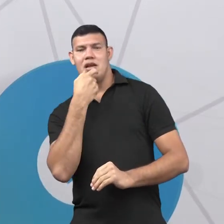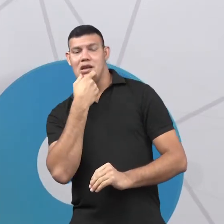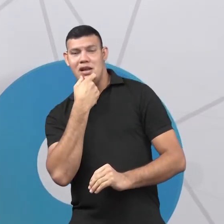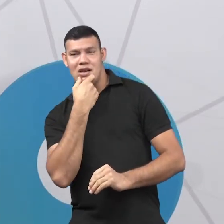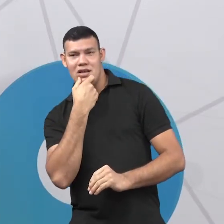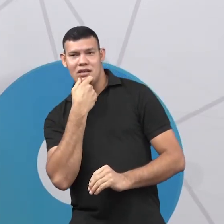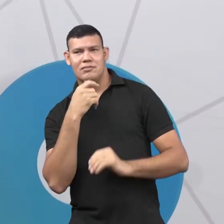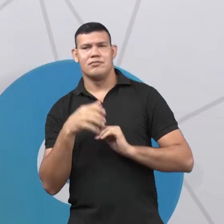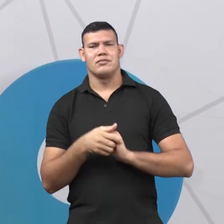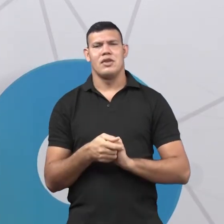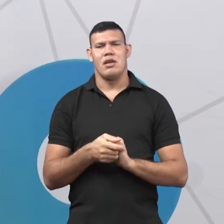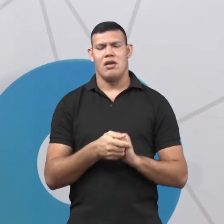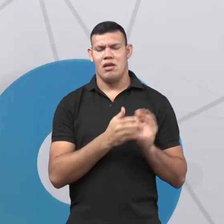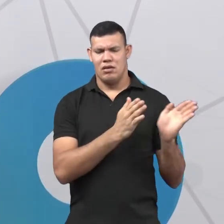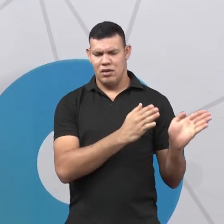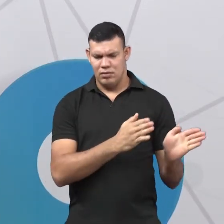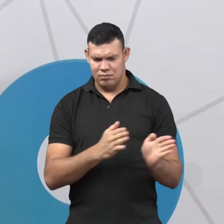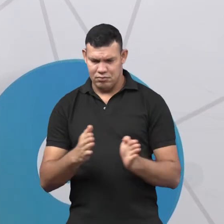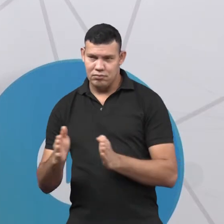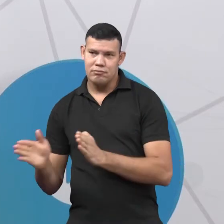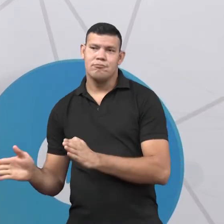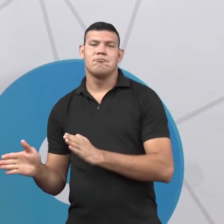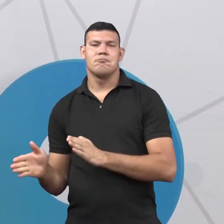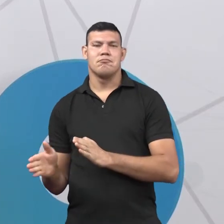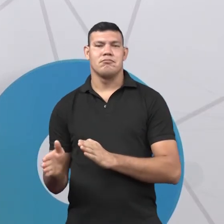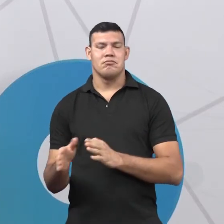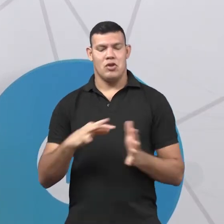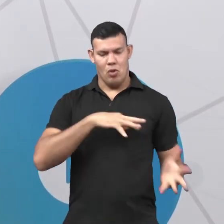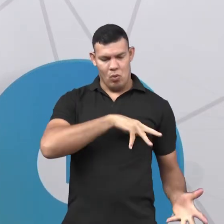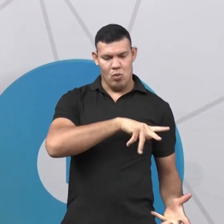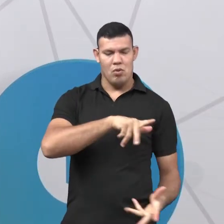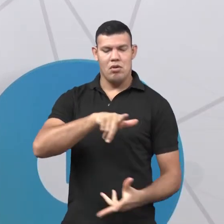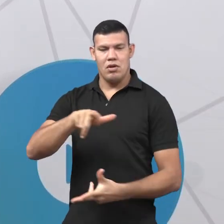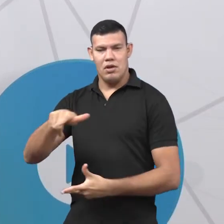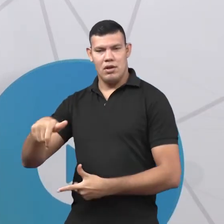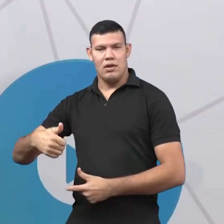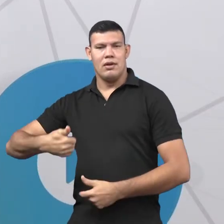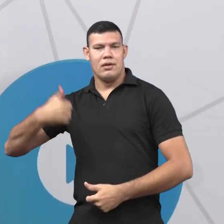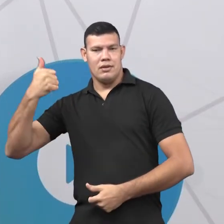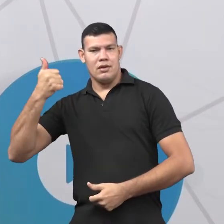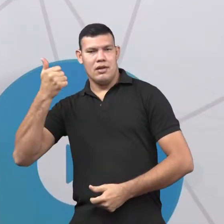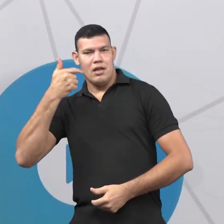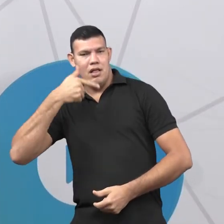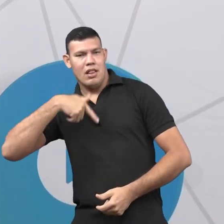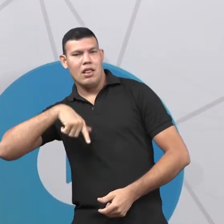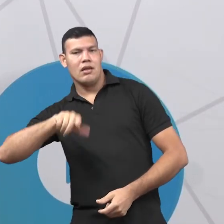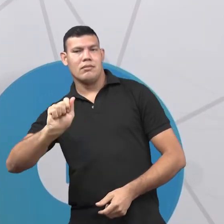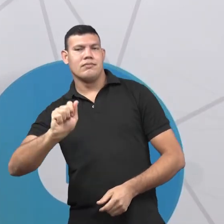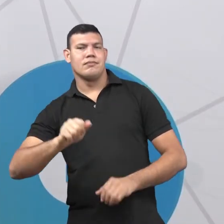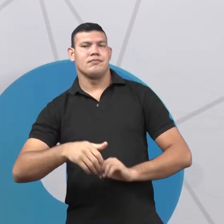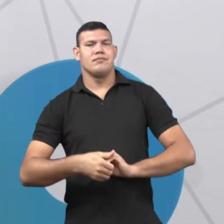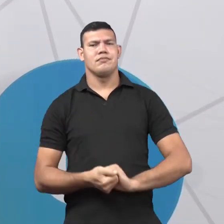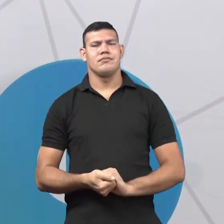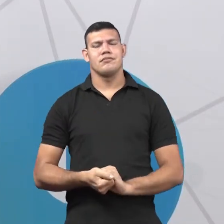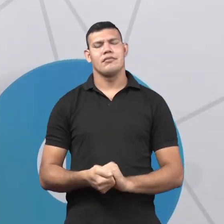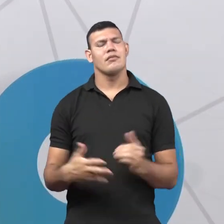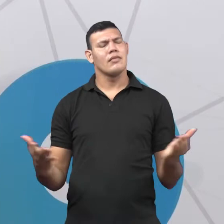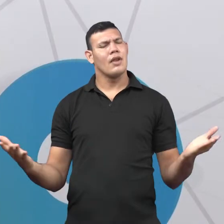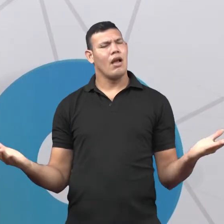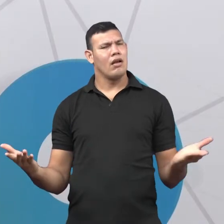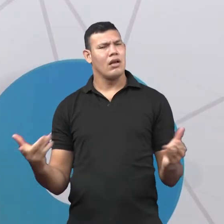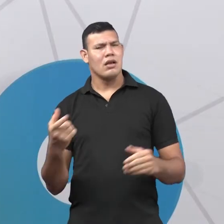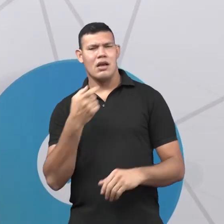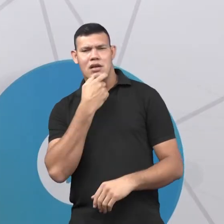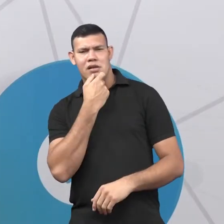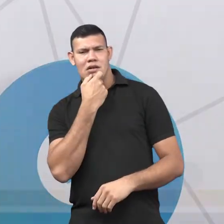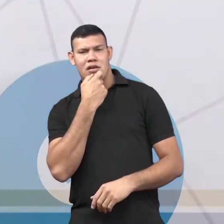processo para que o inglês hoje se tornasse língua mundial, né? Primeira língua no mundo. Vamos falar um pouquinho do inglês moderno? O